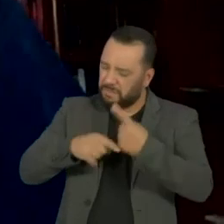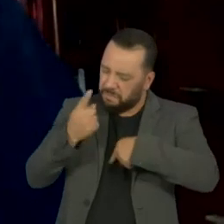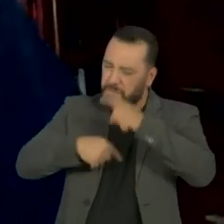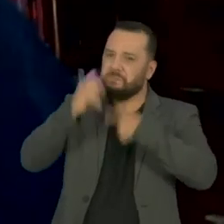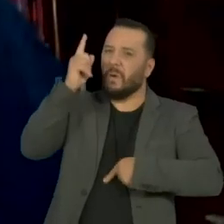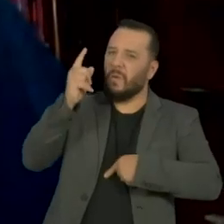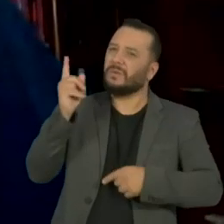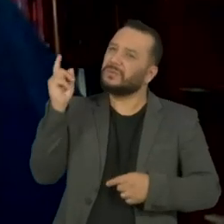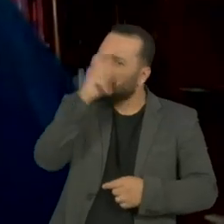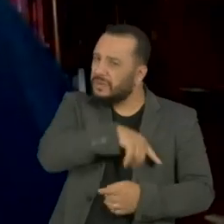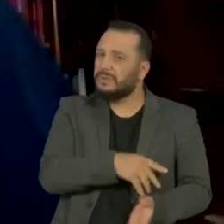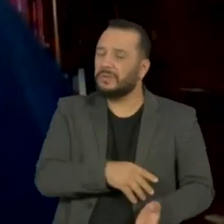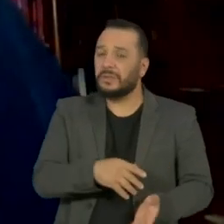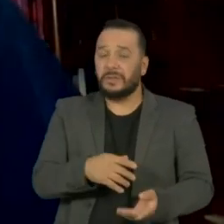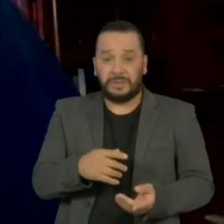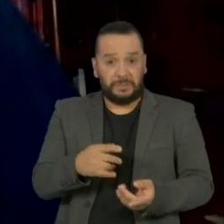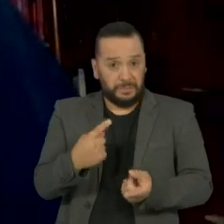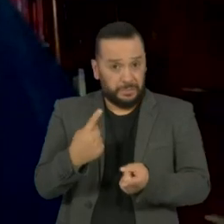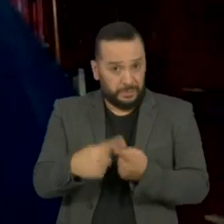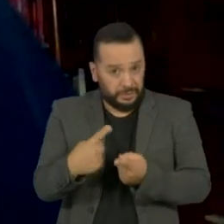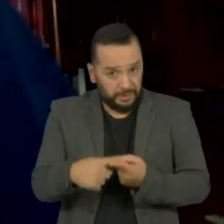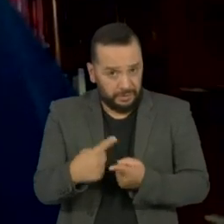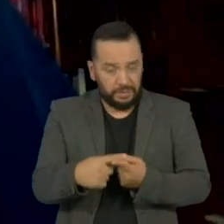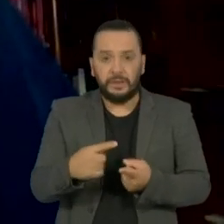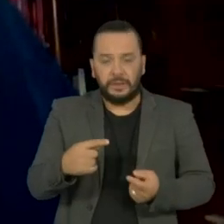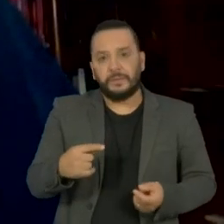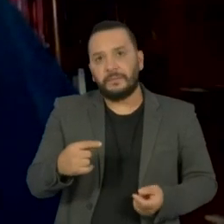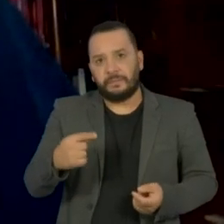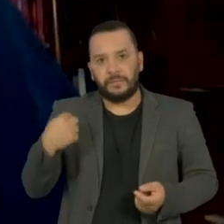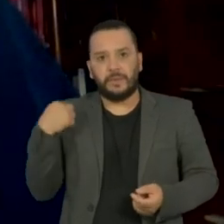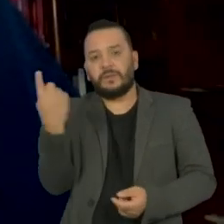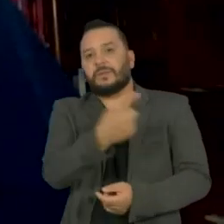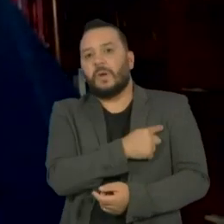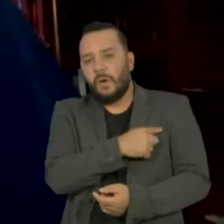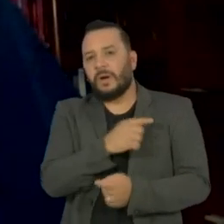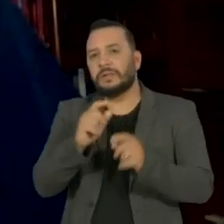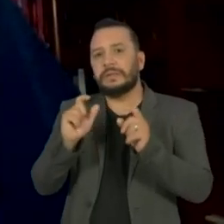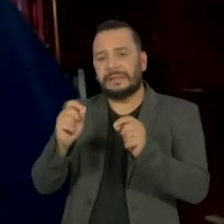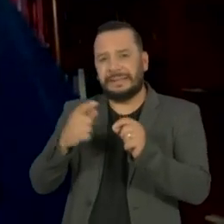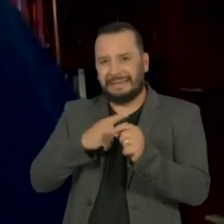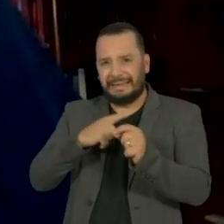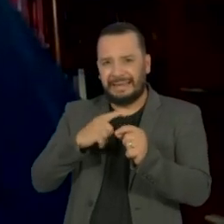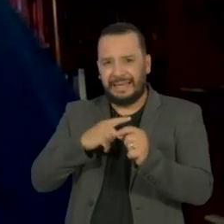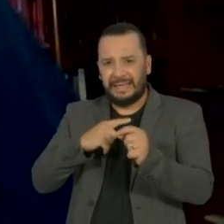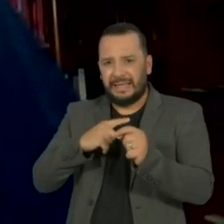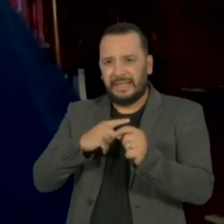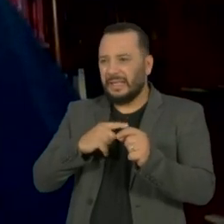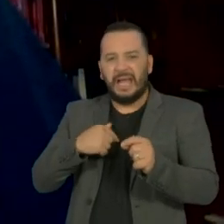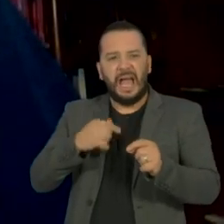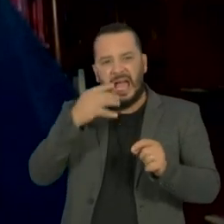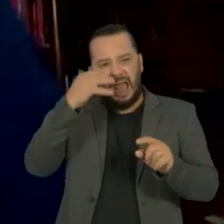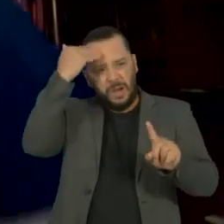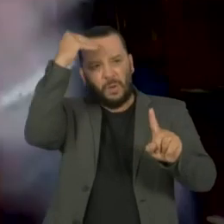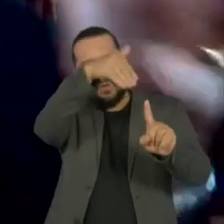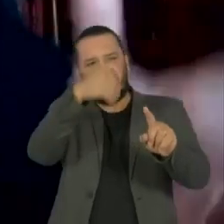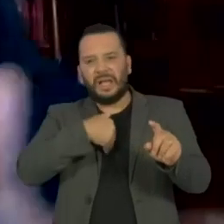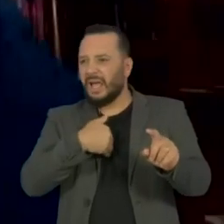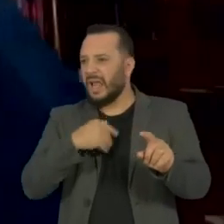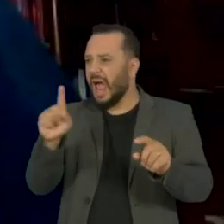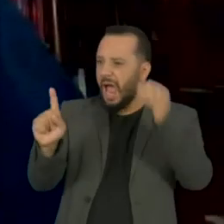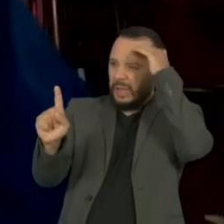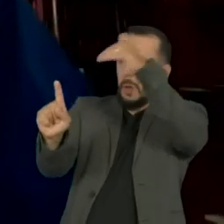procurar responsabilidade e de transformar o mundo a nós mesmos, a gente se defende culpando pessoas, né? Ou